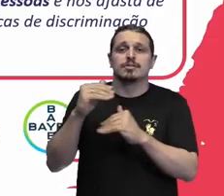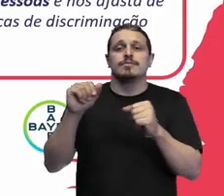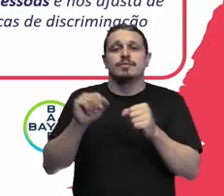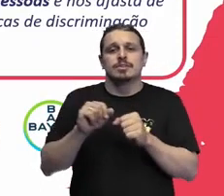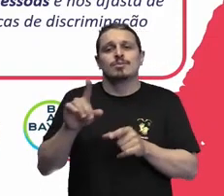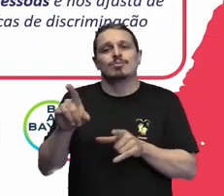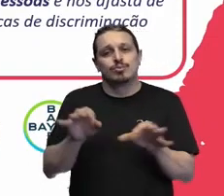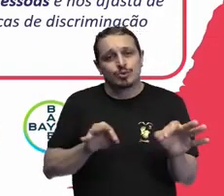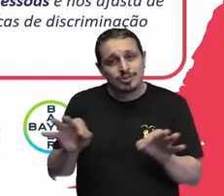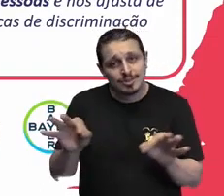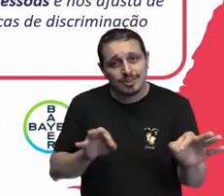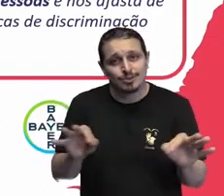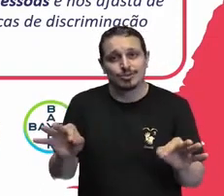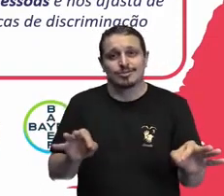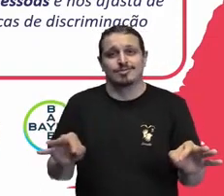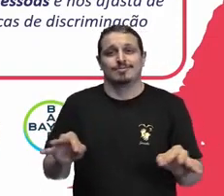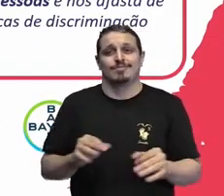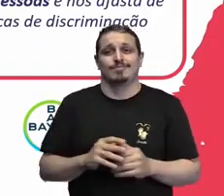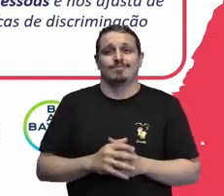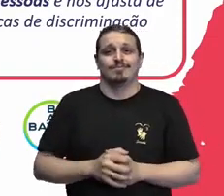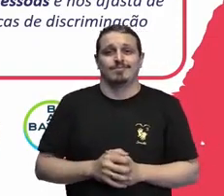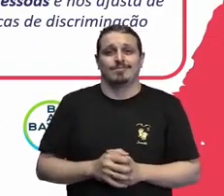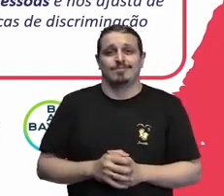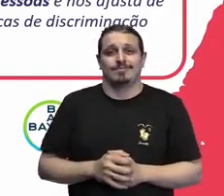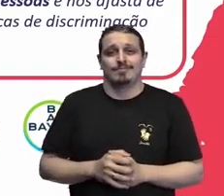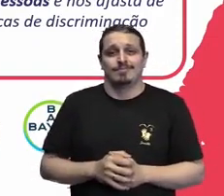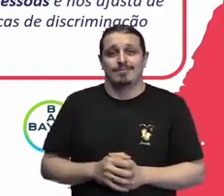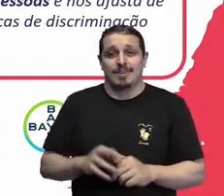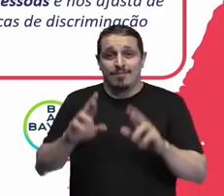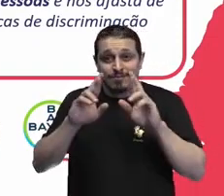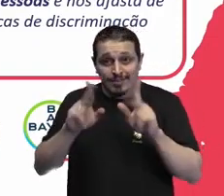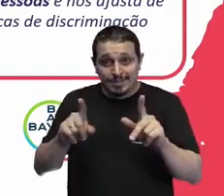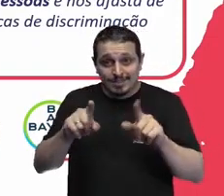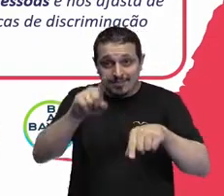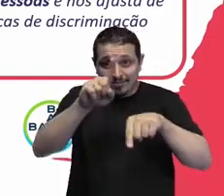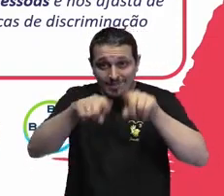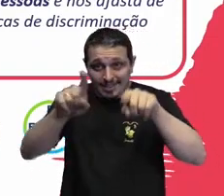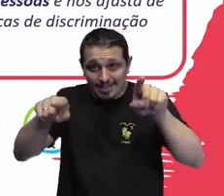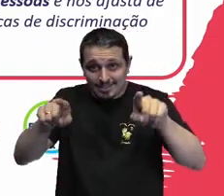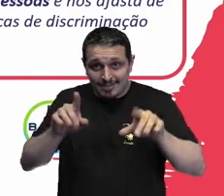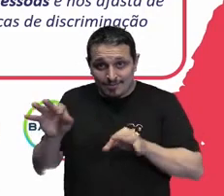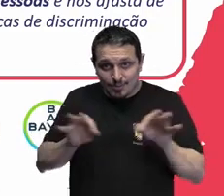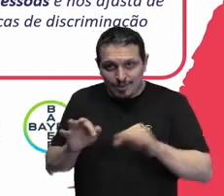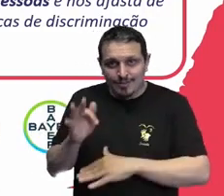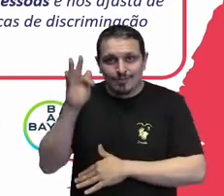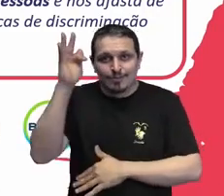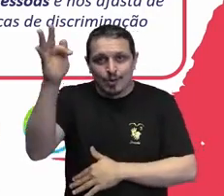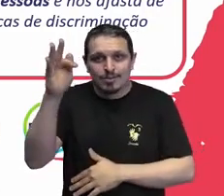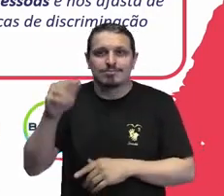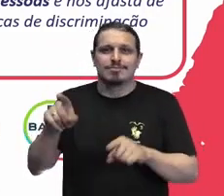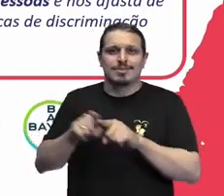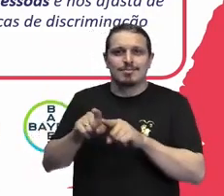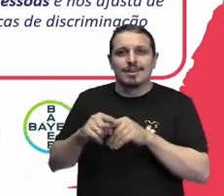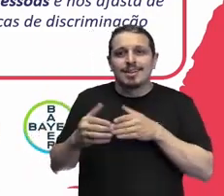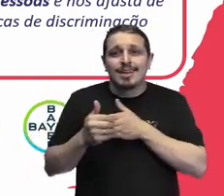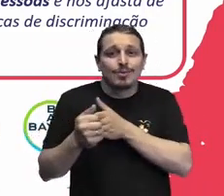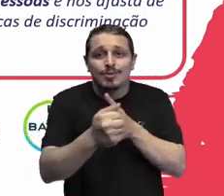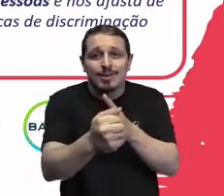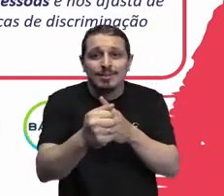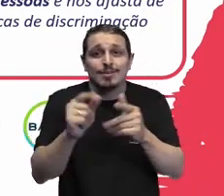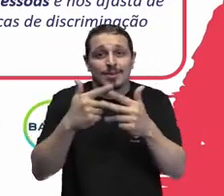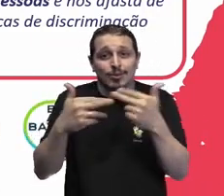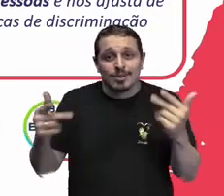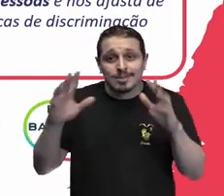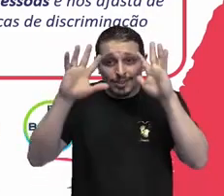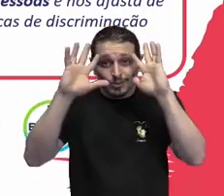A diversidade ela também prepara a gente para o futuro a gente consegue acompanhar tendências que estão presentes na sociedade